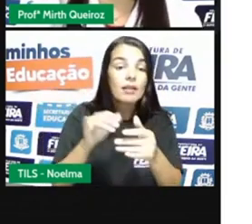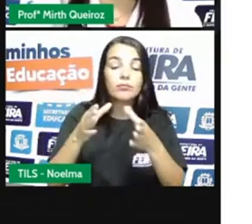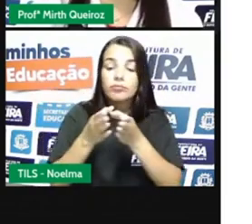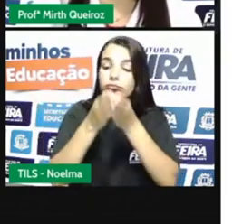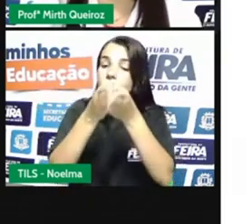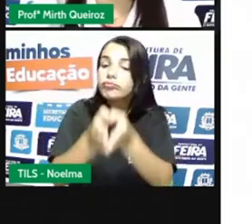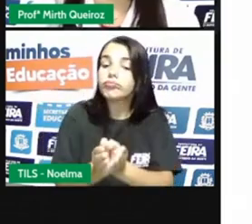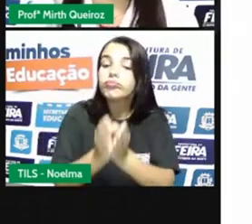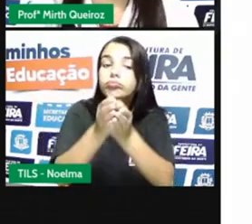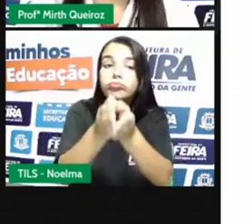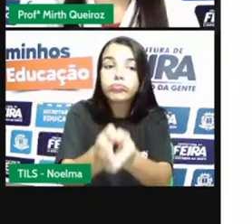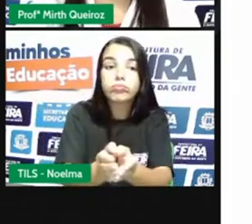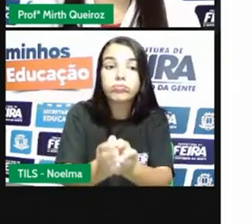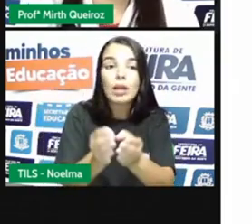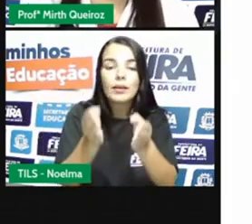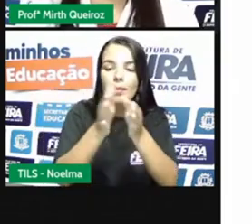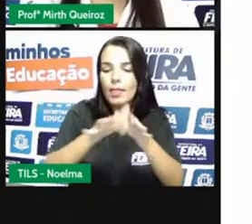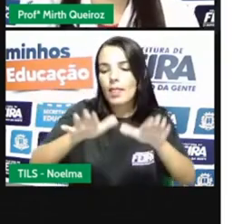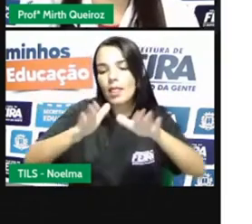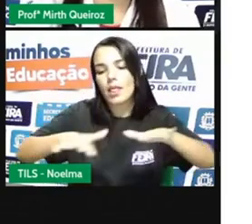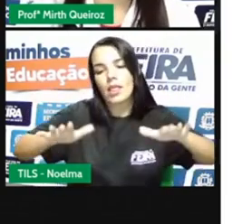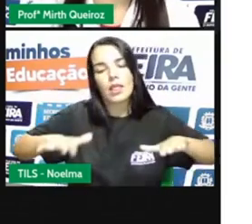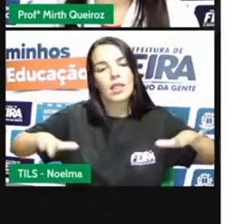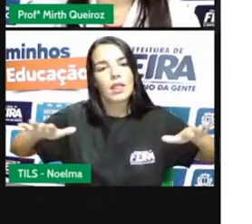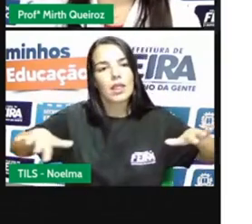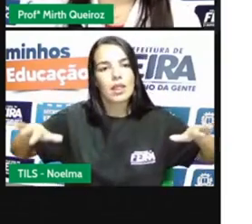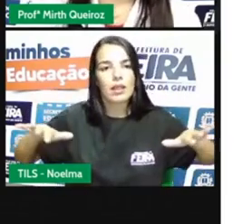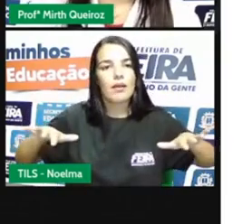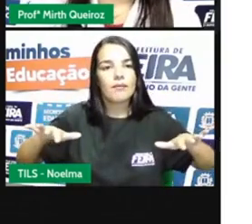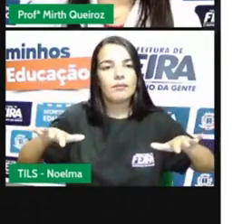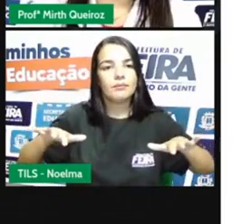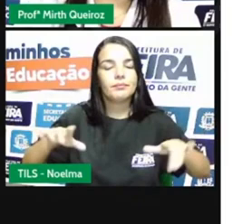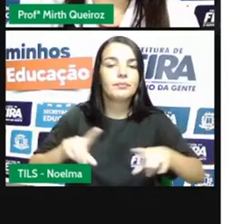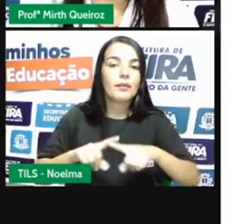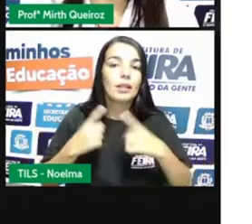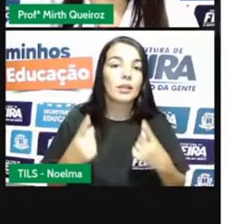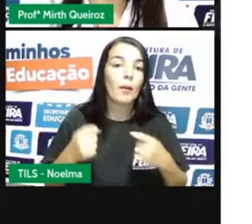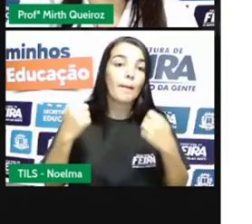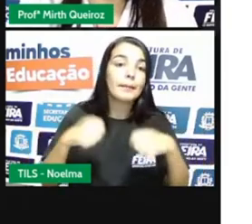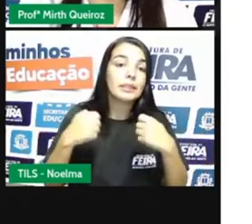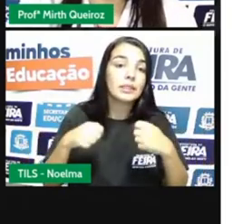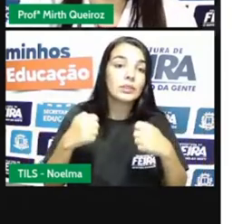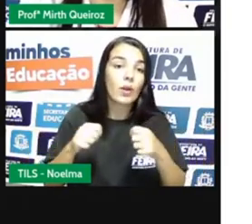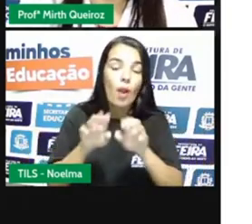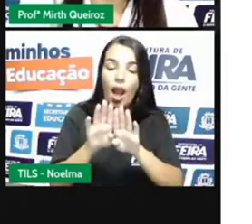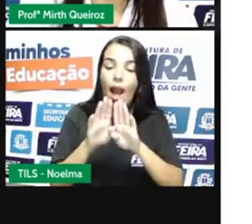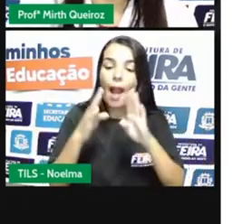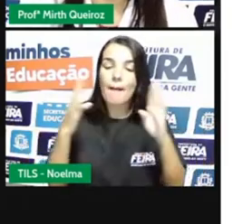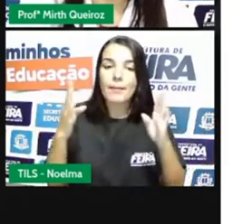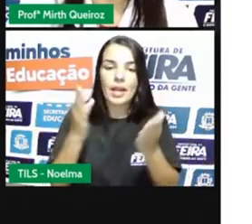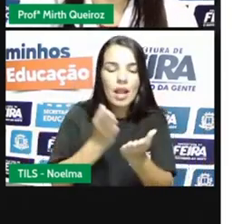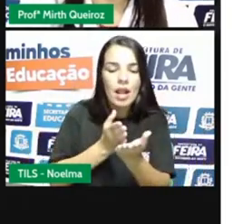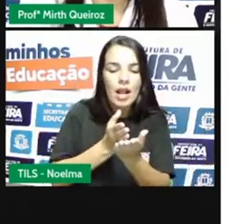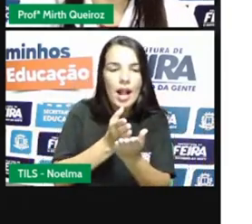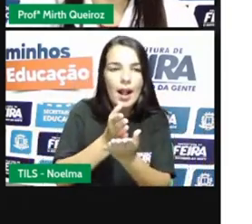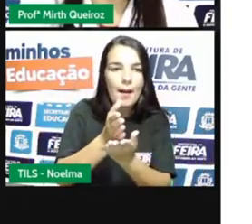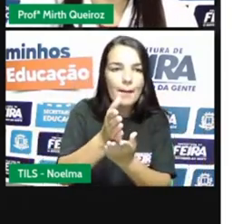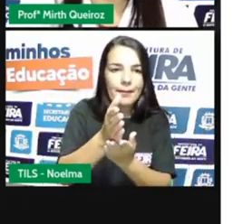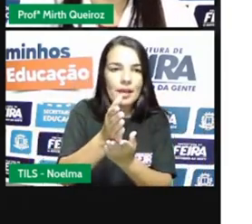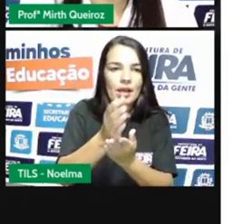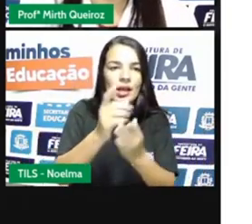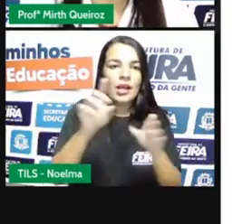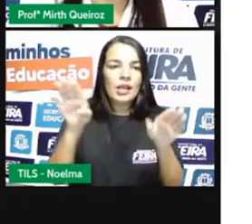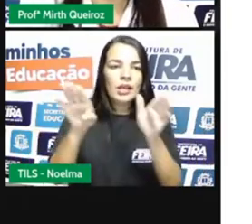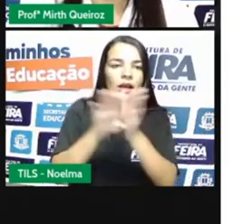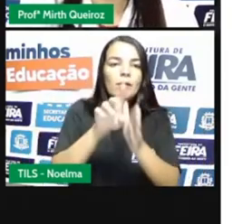na costa aí, né? Fica à beira-mar, né? E aí, teria que vir aqui para Paraty e para Rio